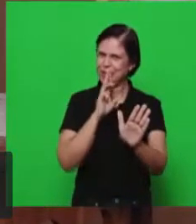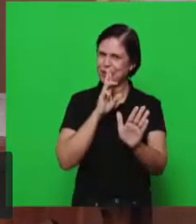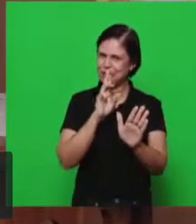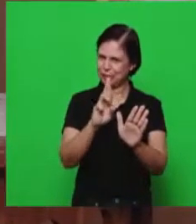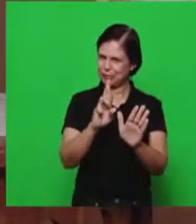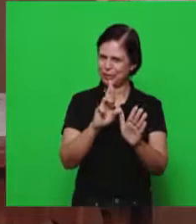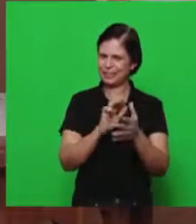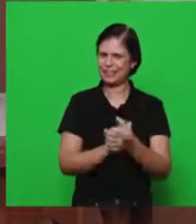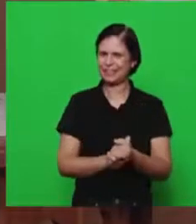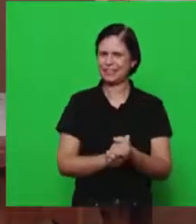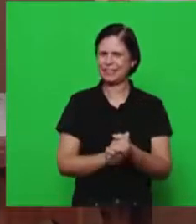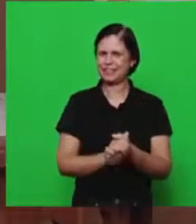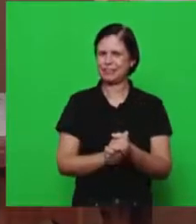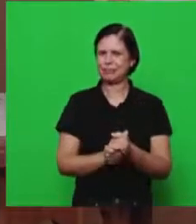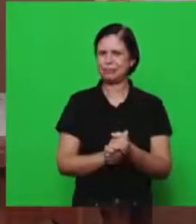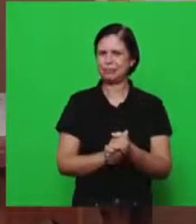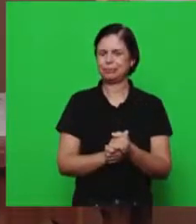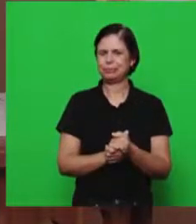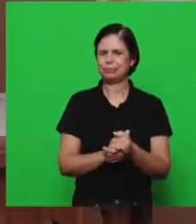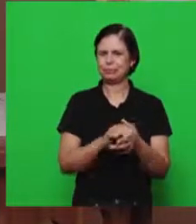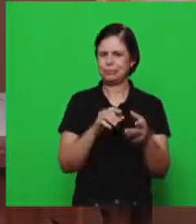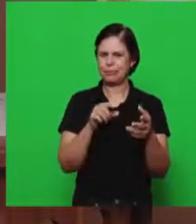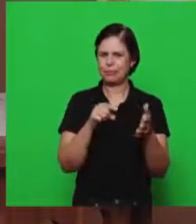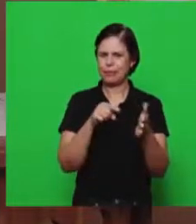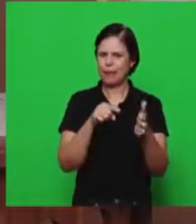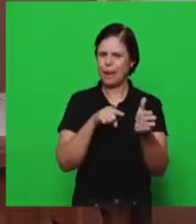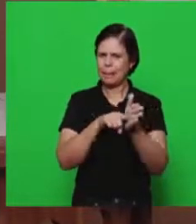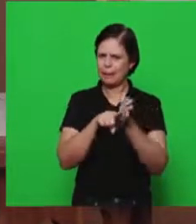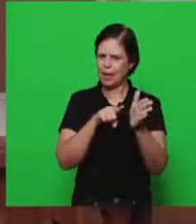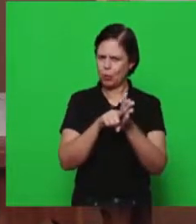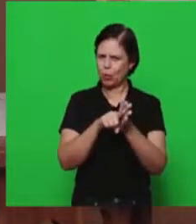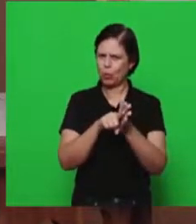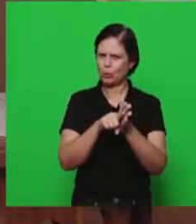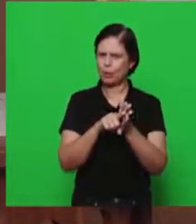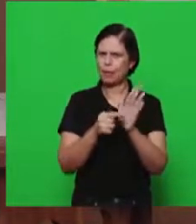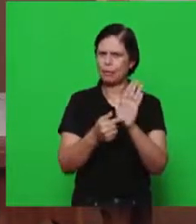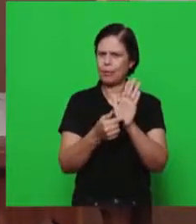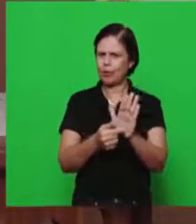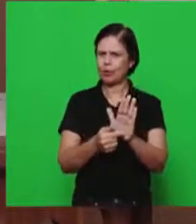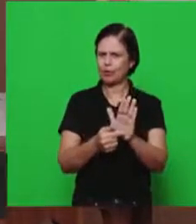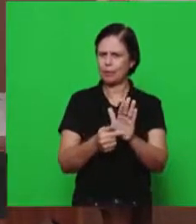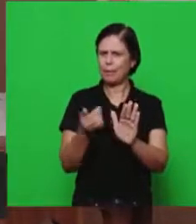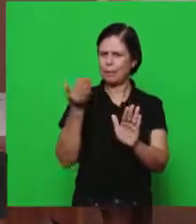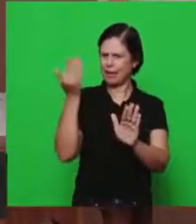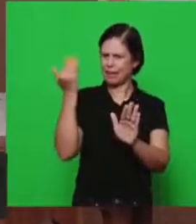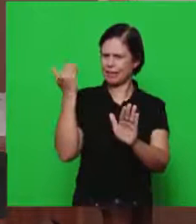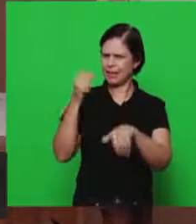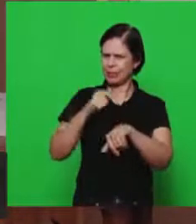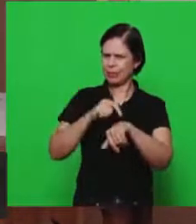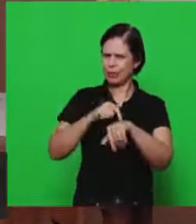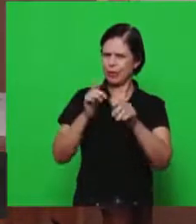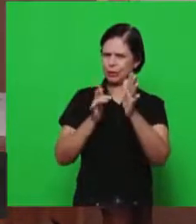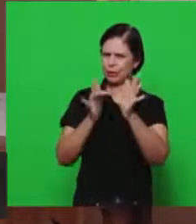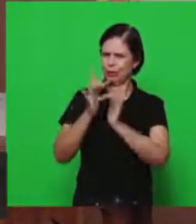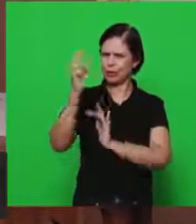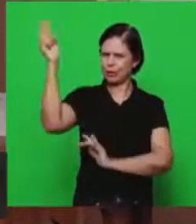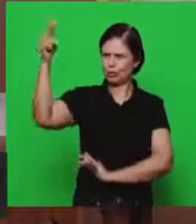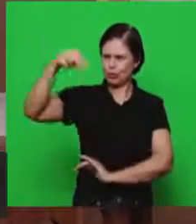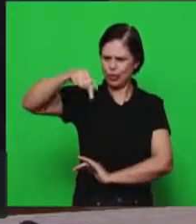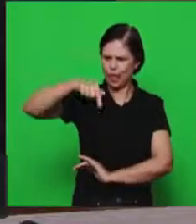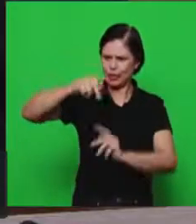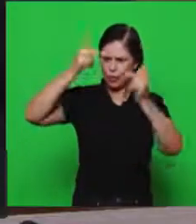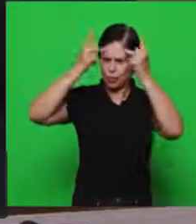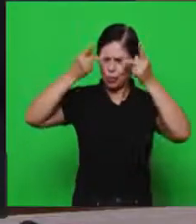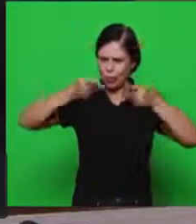relacionada ao ministério do terreno, ao ministério do terreno do Senhor Jesus, quando ele proferiu aqui